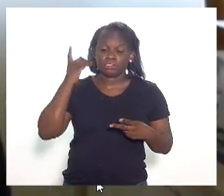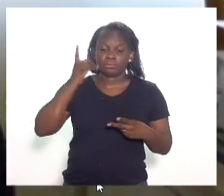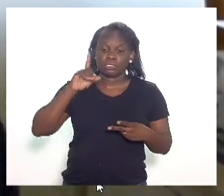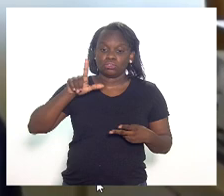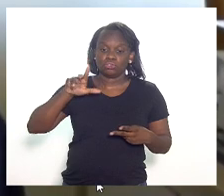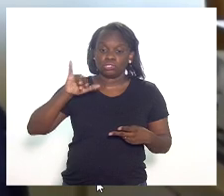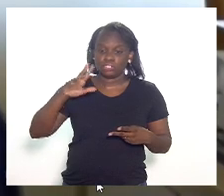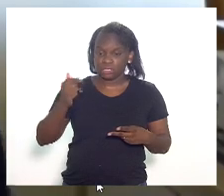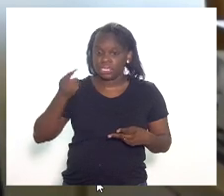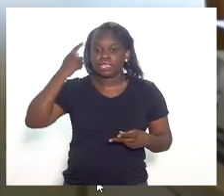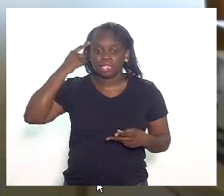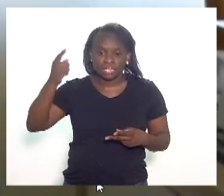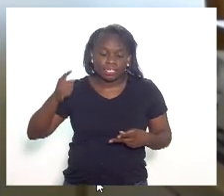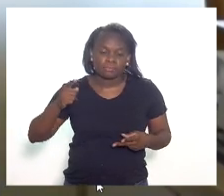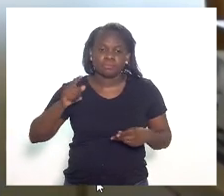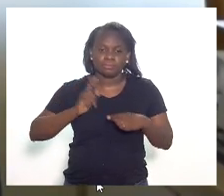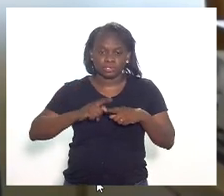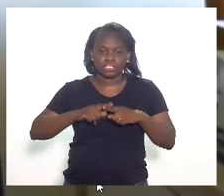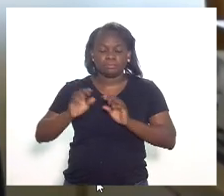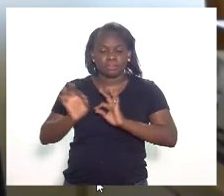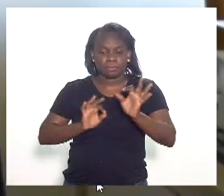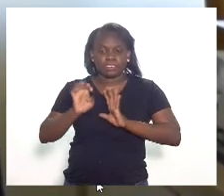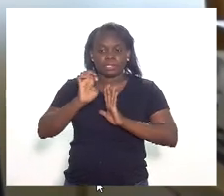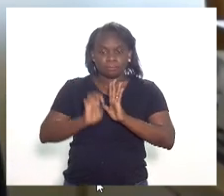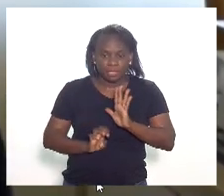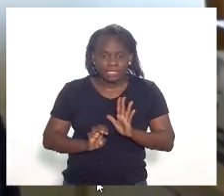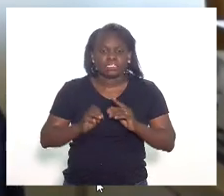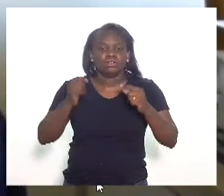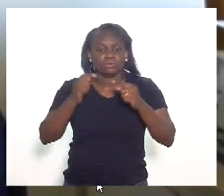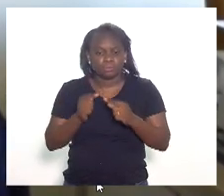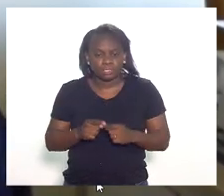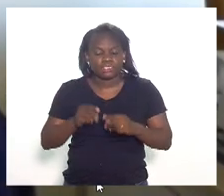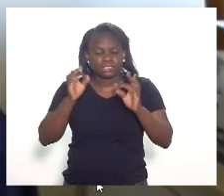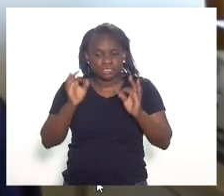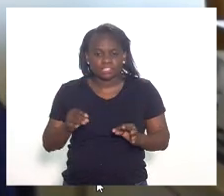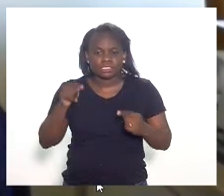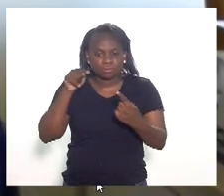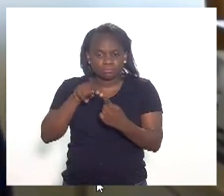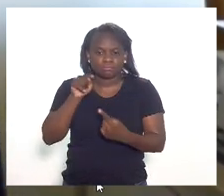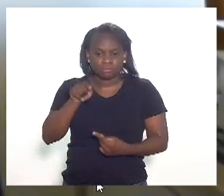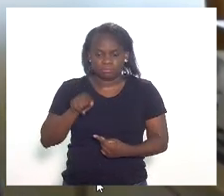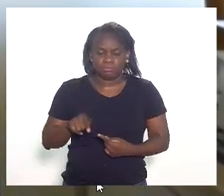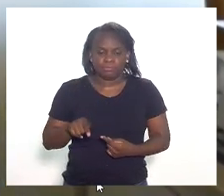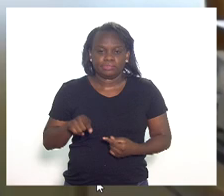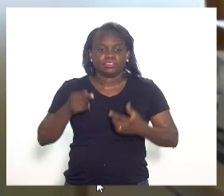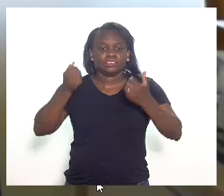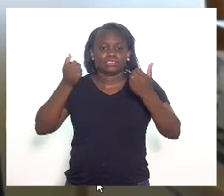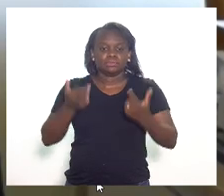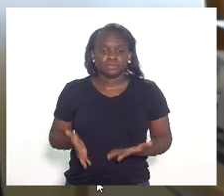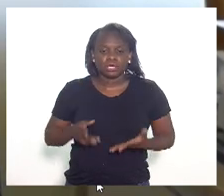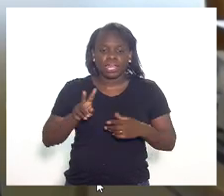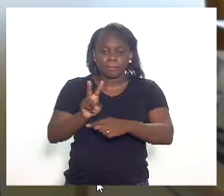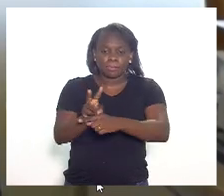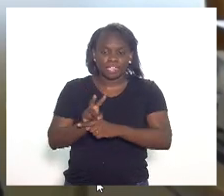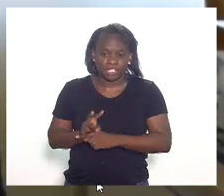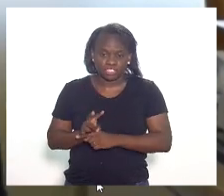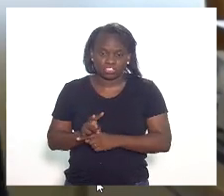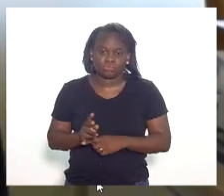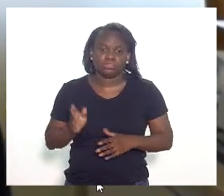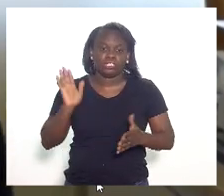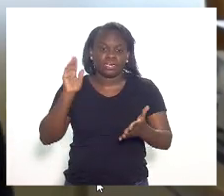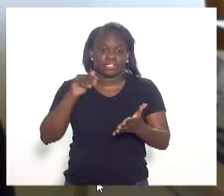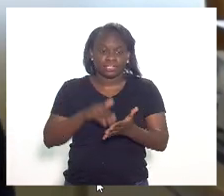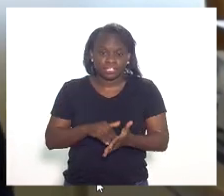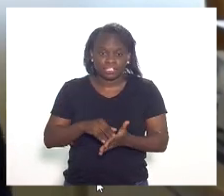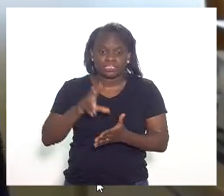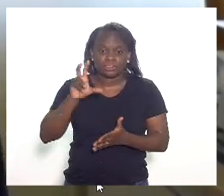Lucinha de lembrar, porque produziu emendas exatamente nessa questão. Era dos empréstimos até